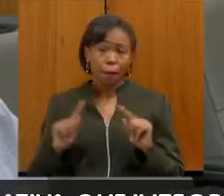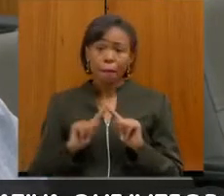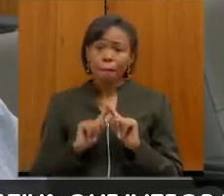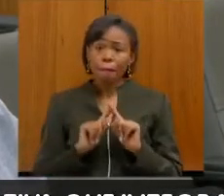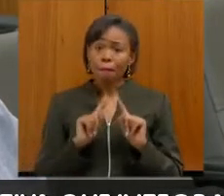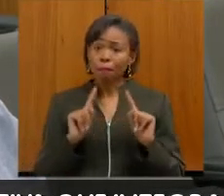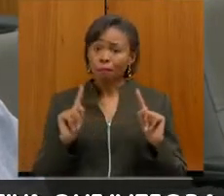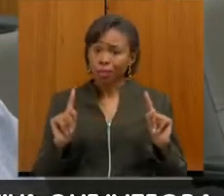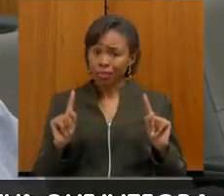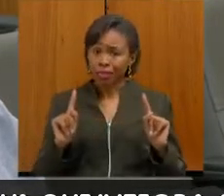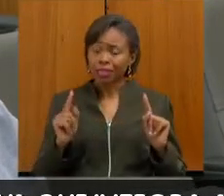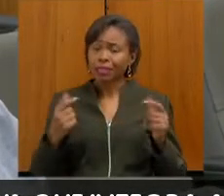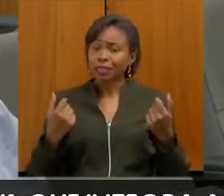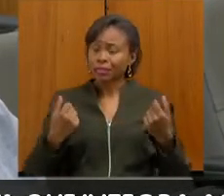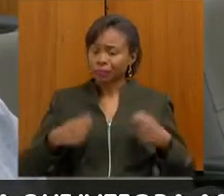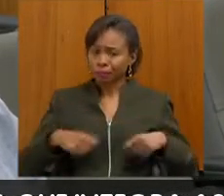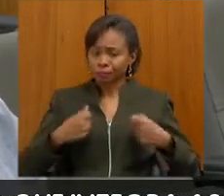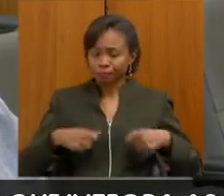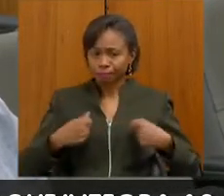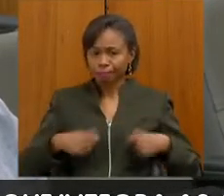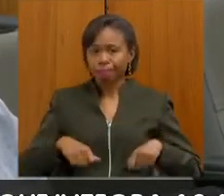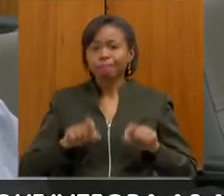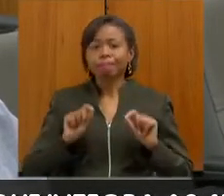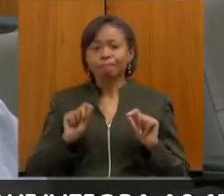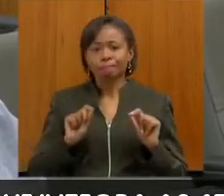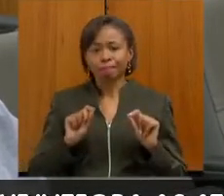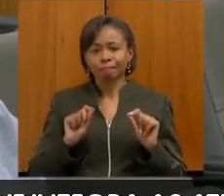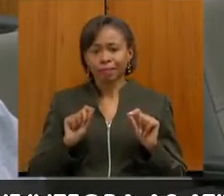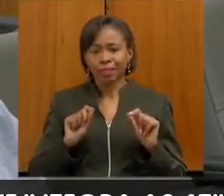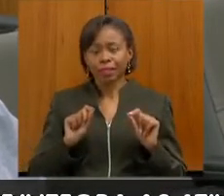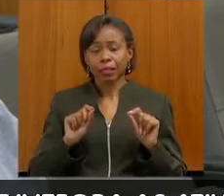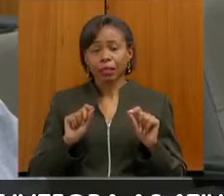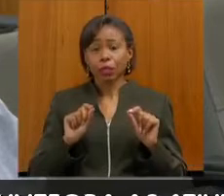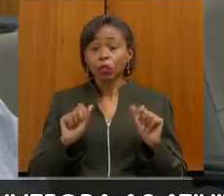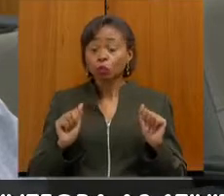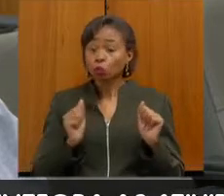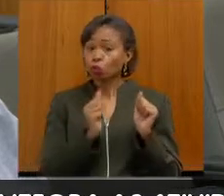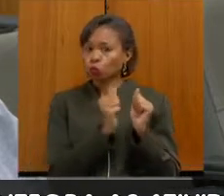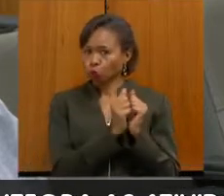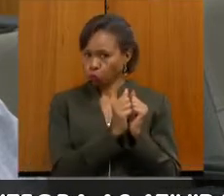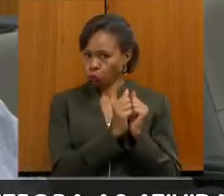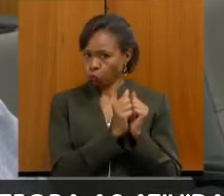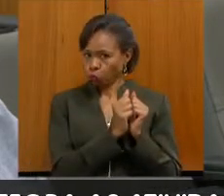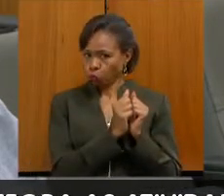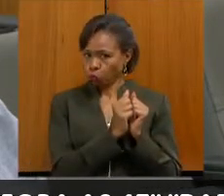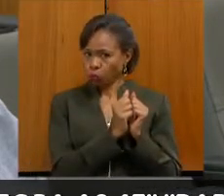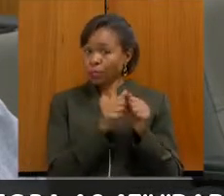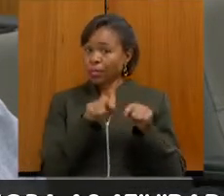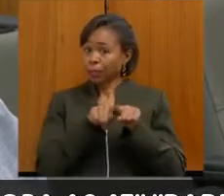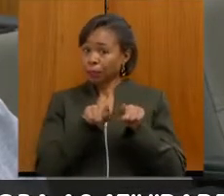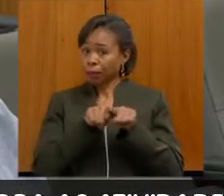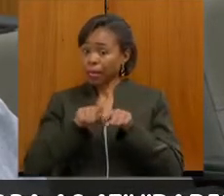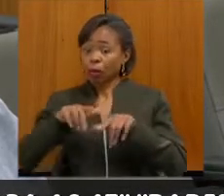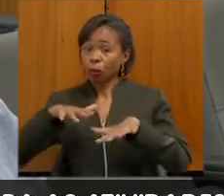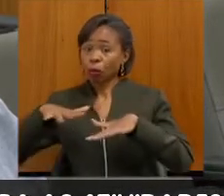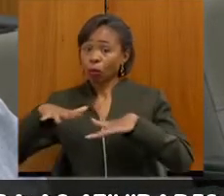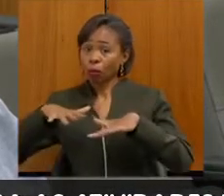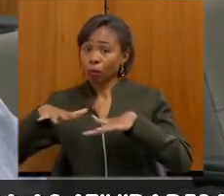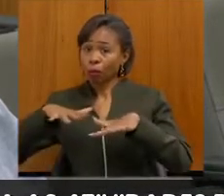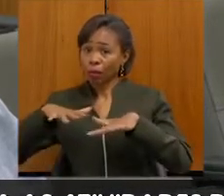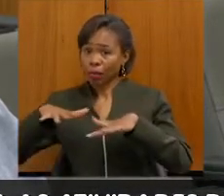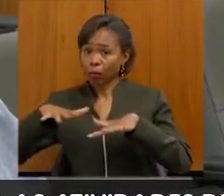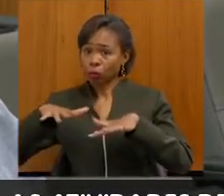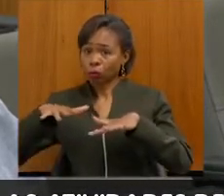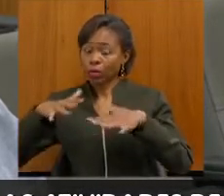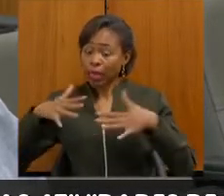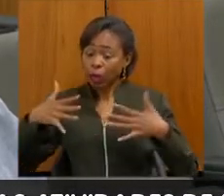nós precisamos, junto, em paralelo com este movimento da inclusão pelo